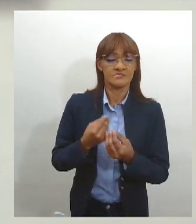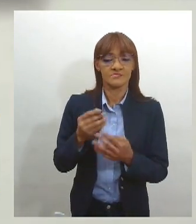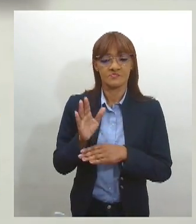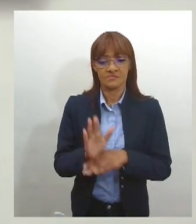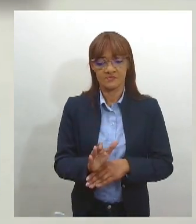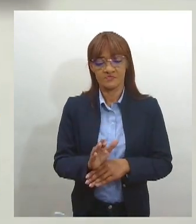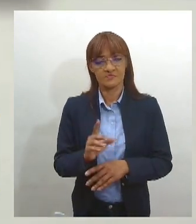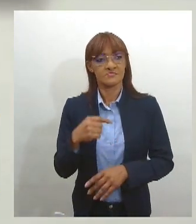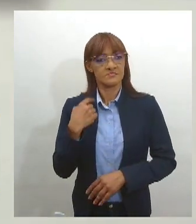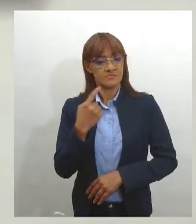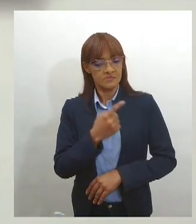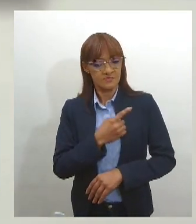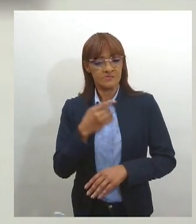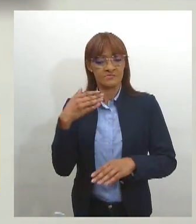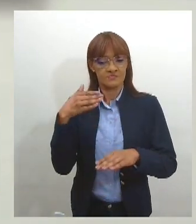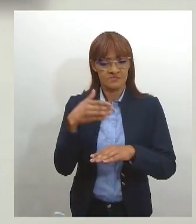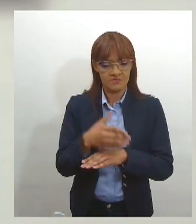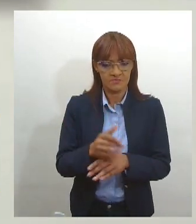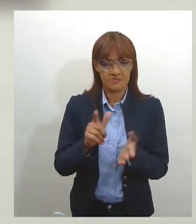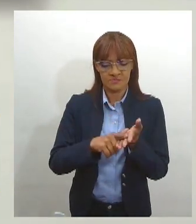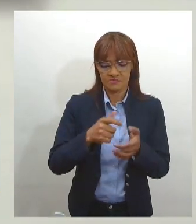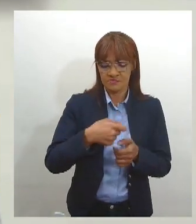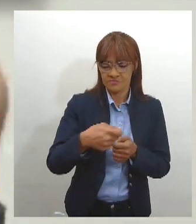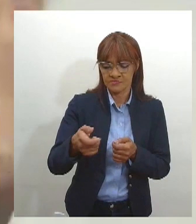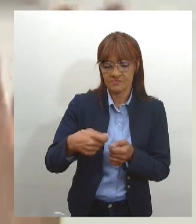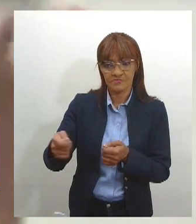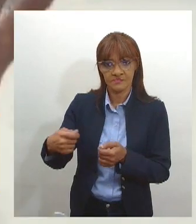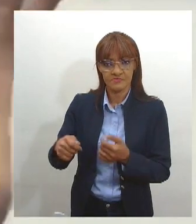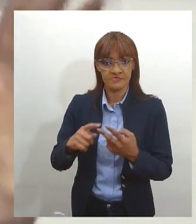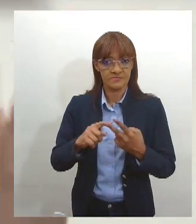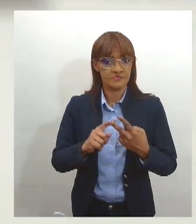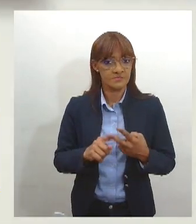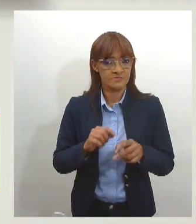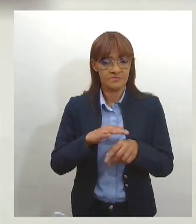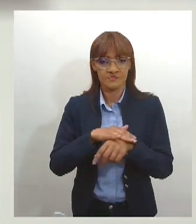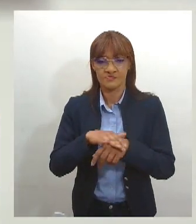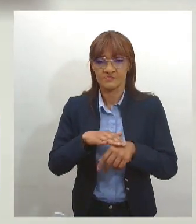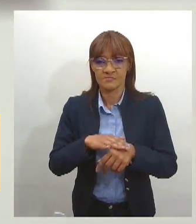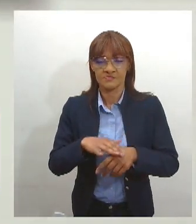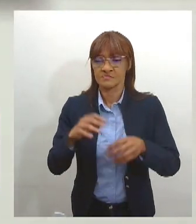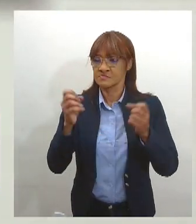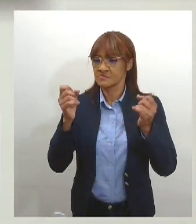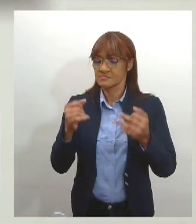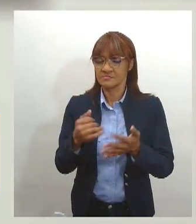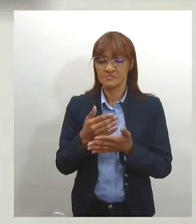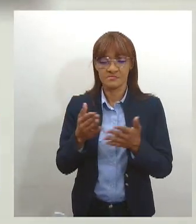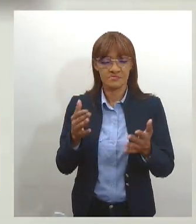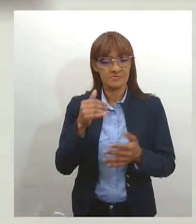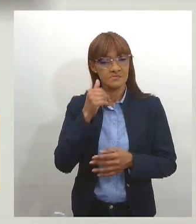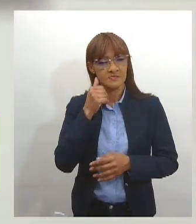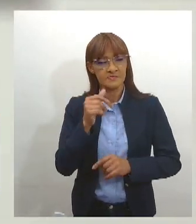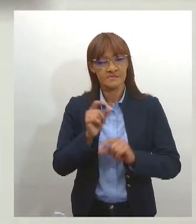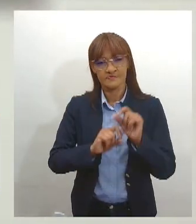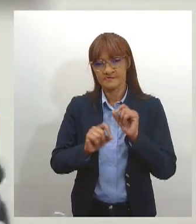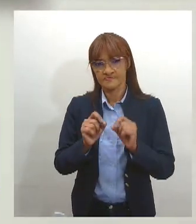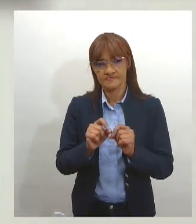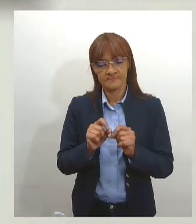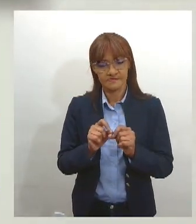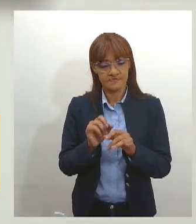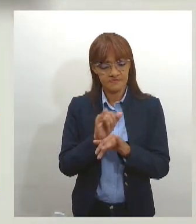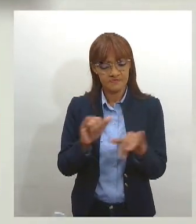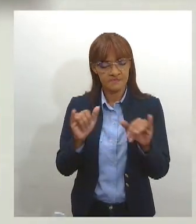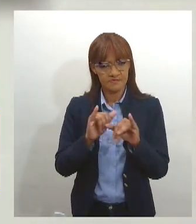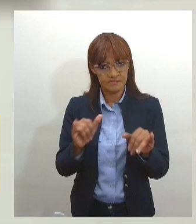panfletar, bater o papo, conversar com essas mulheres que a gente encontrar nas ruas, para passar a informação, né? De que